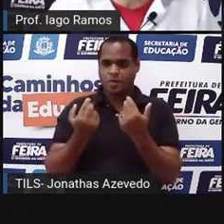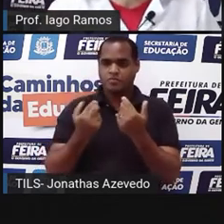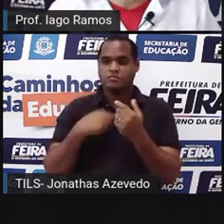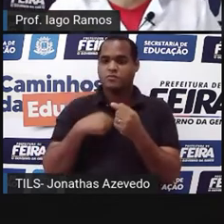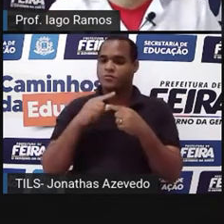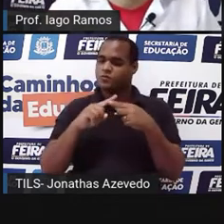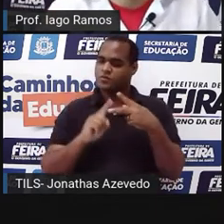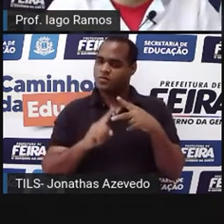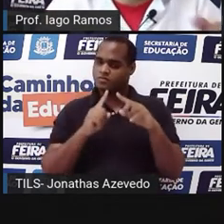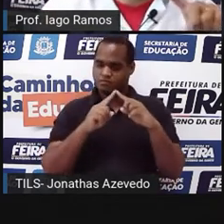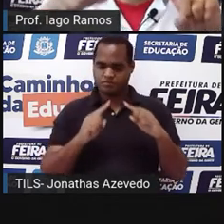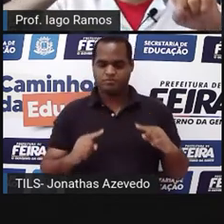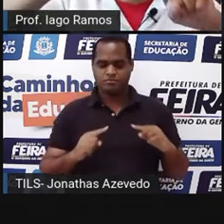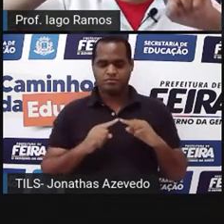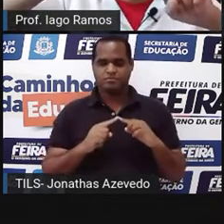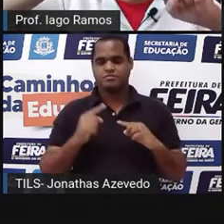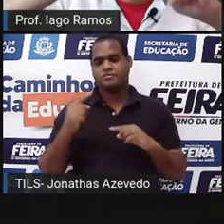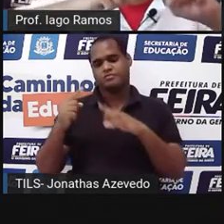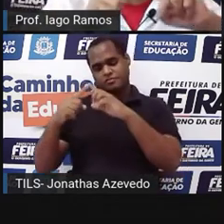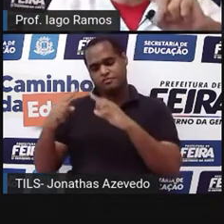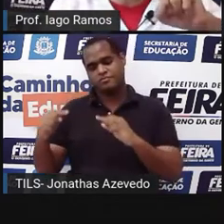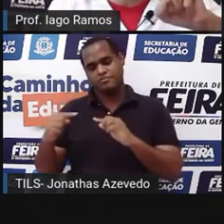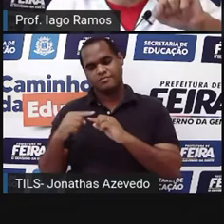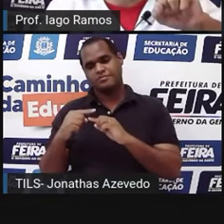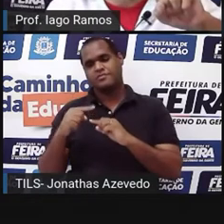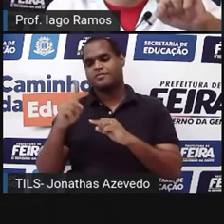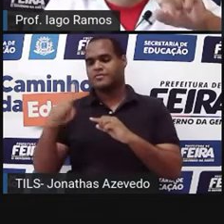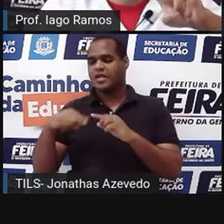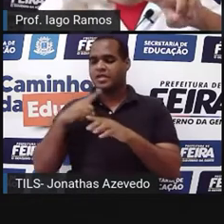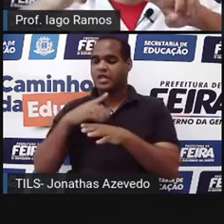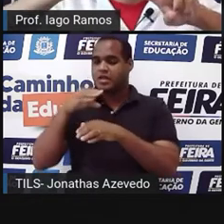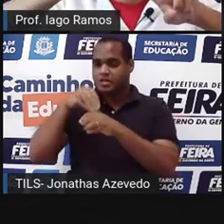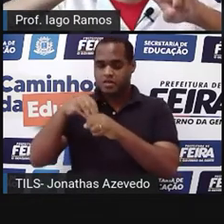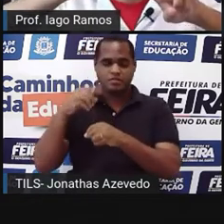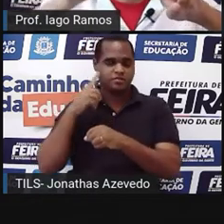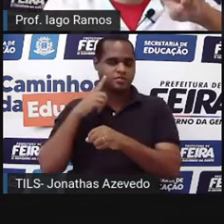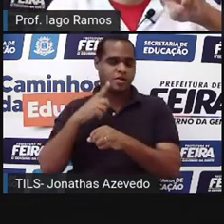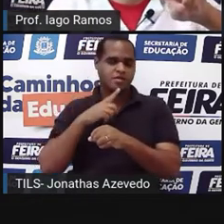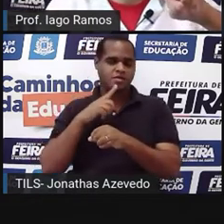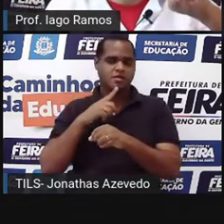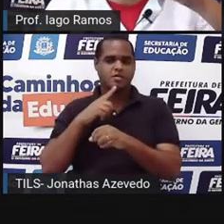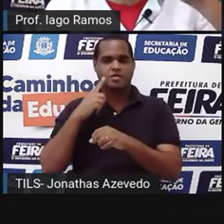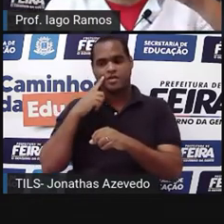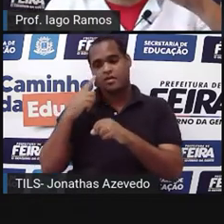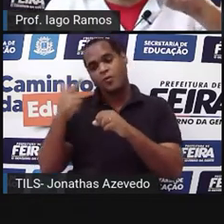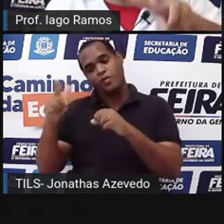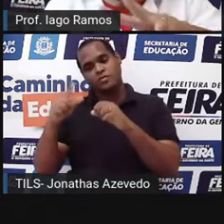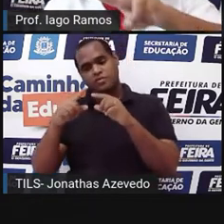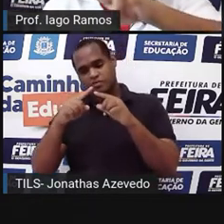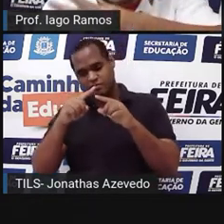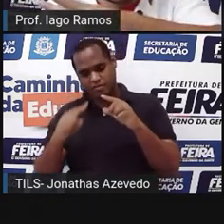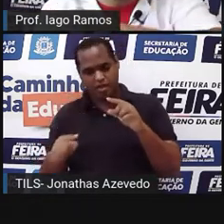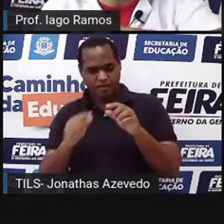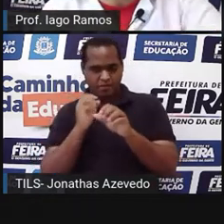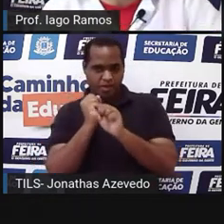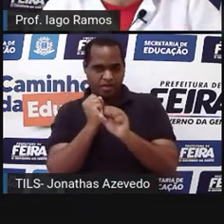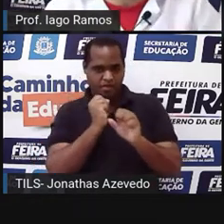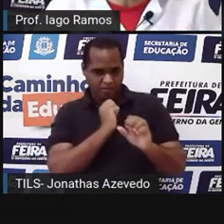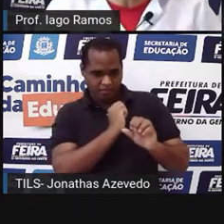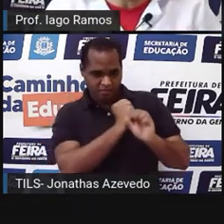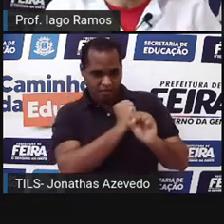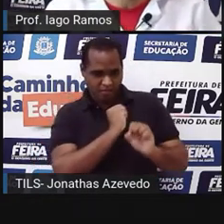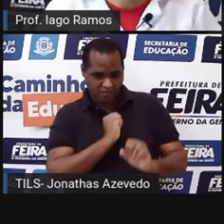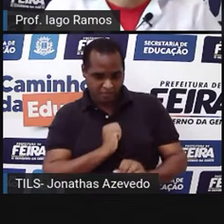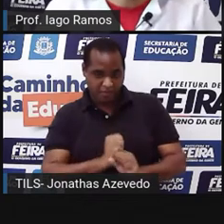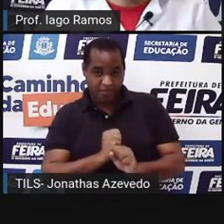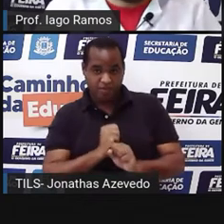triângulos. A gente vai precisar medir os ângulos internos e a gente vai precisar medir os lados nos dois triângulos. Tá